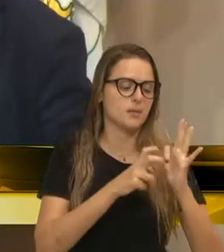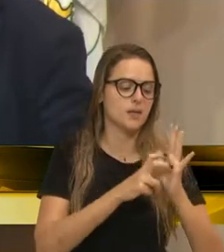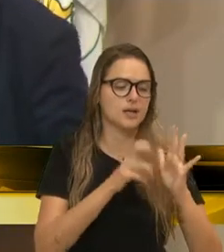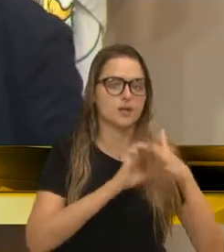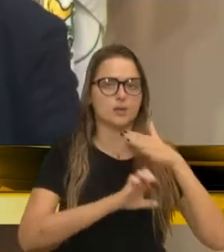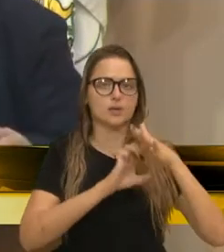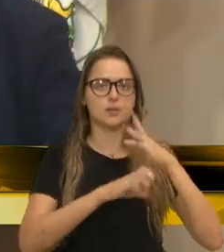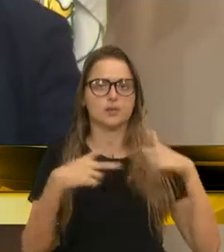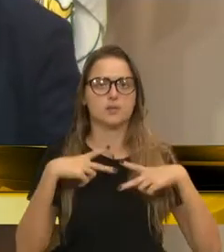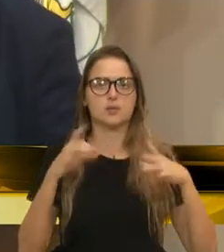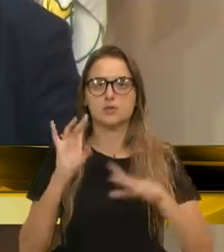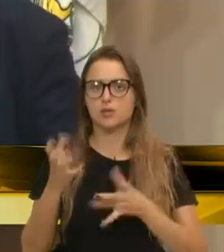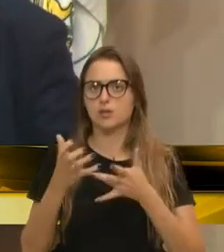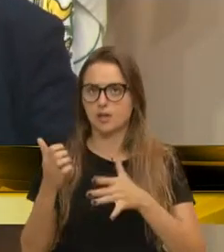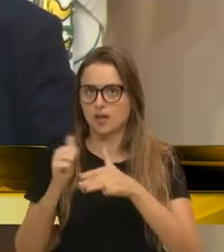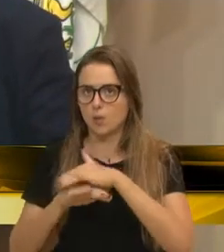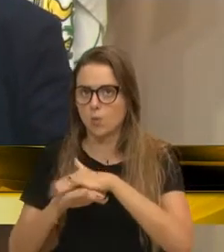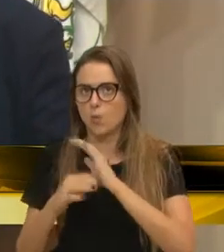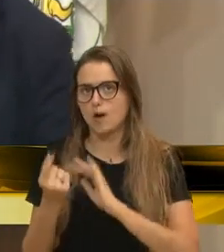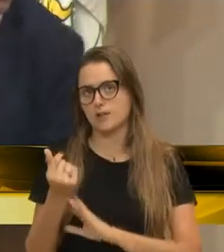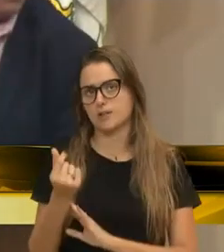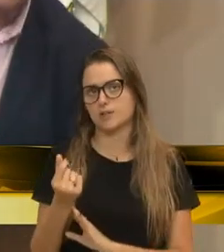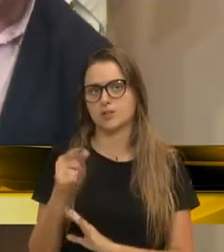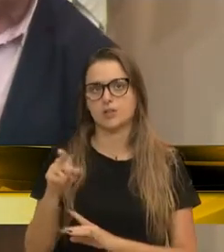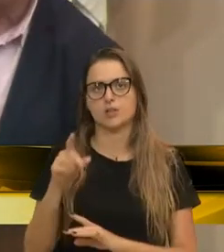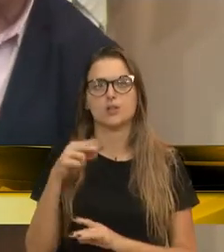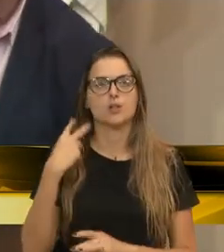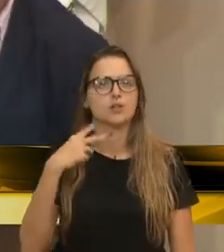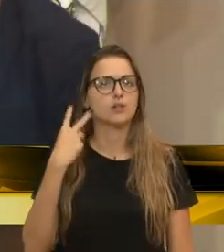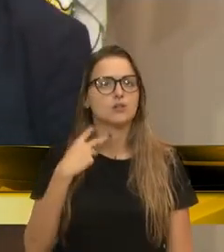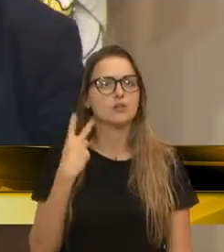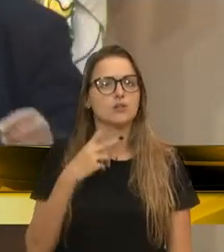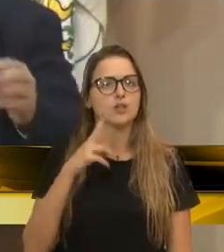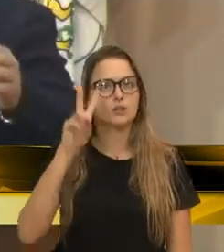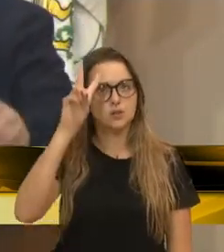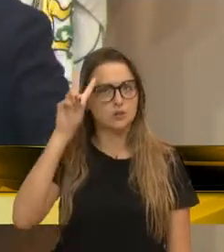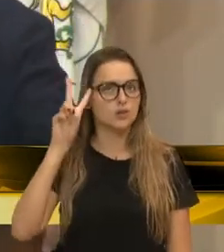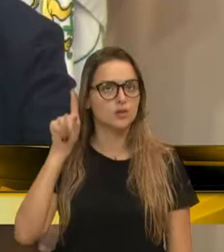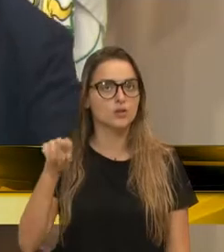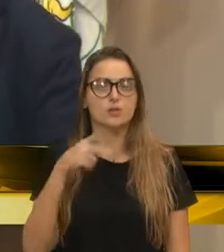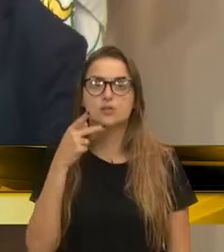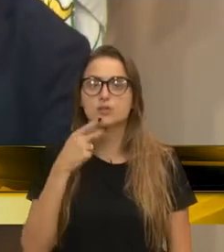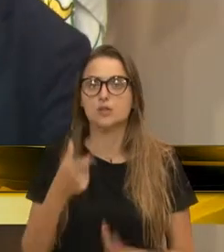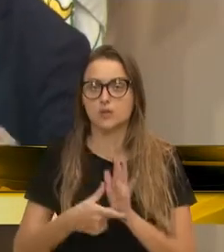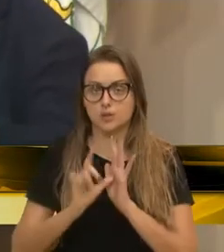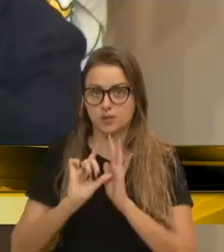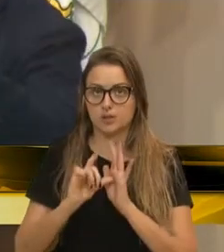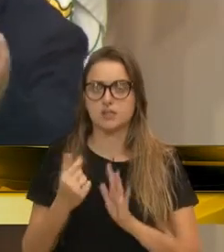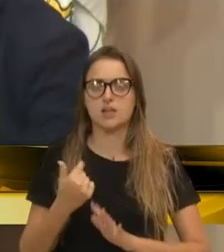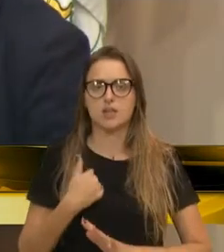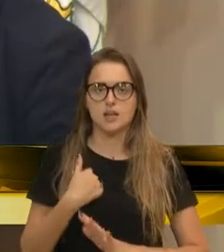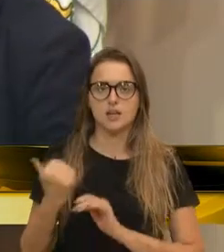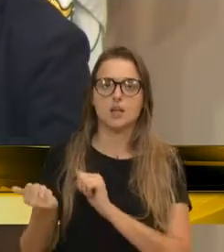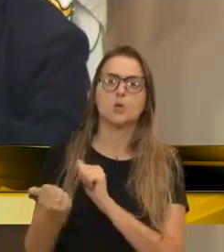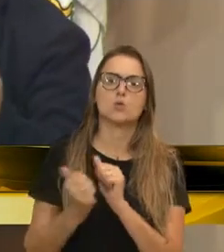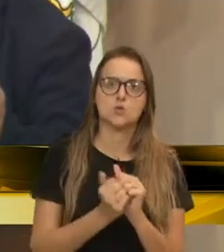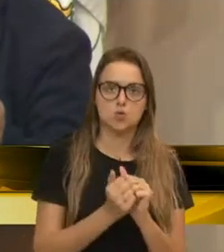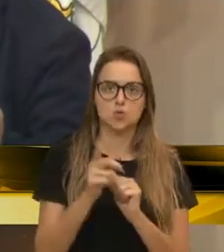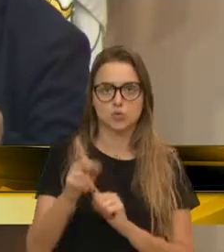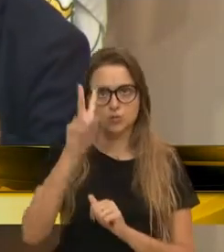privada, só quer fazer isso. Vereador Ues, estivemos junto com o senhor novamente.